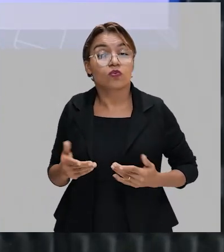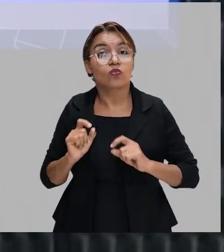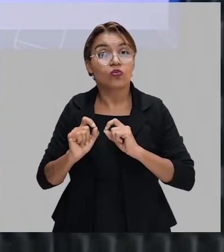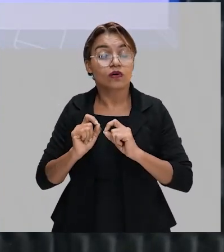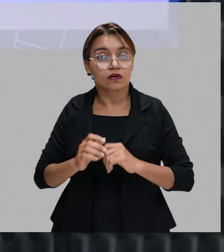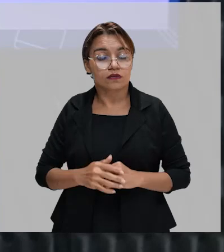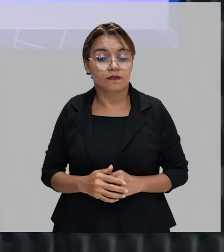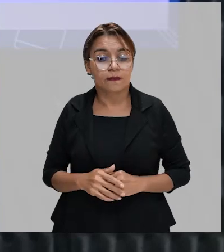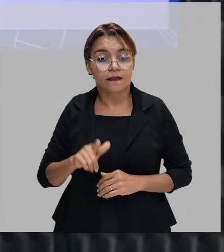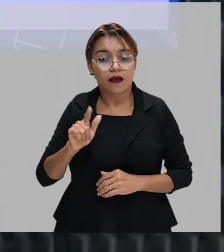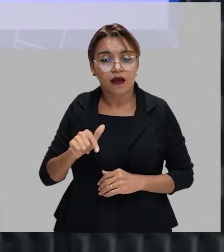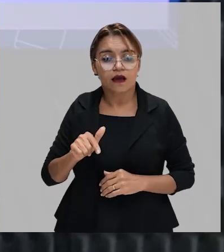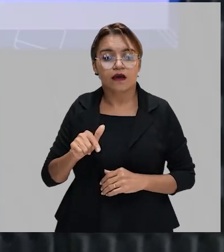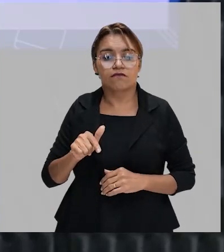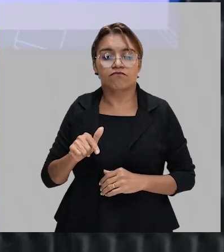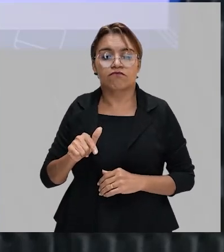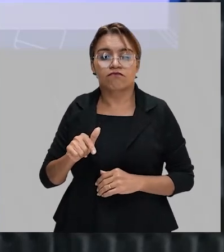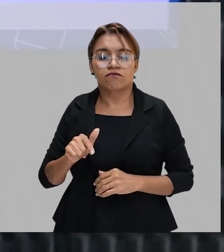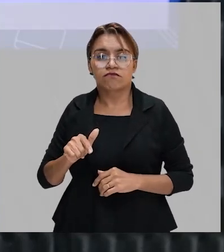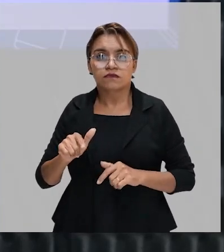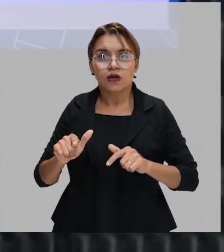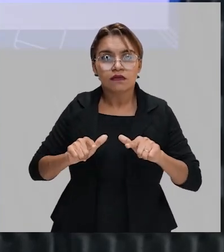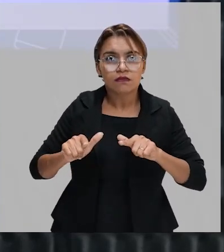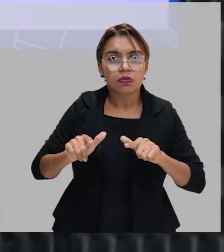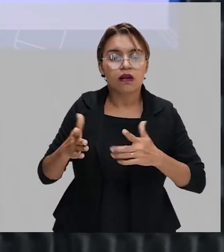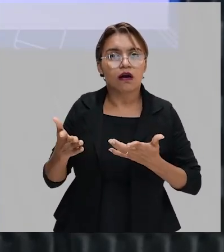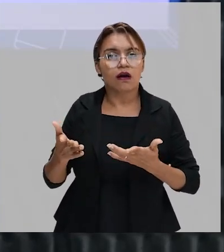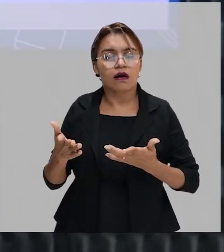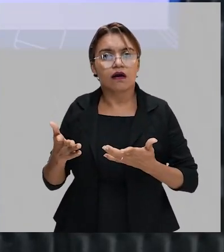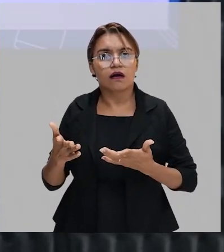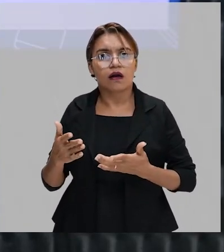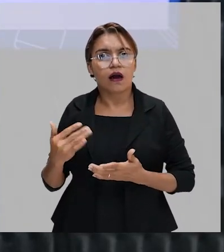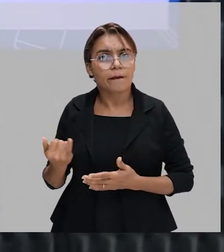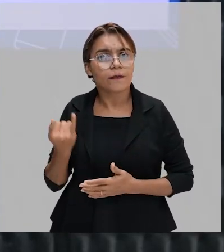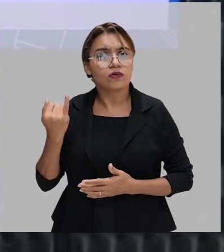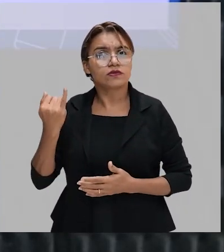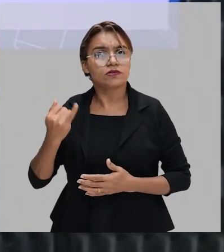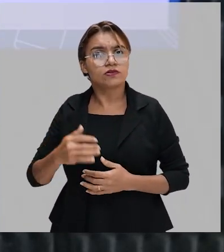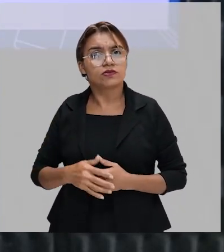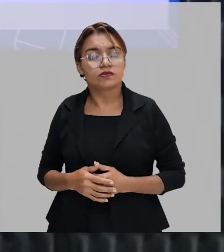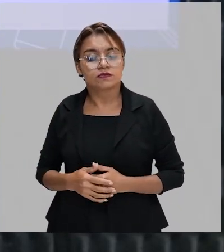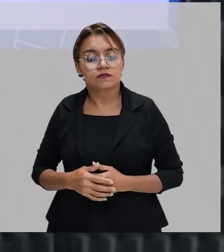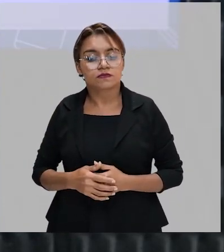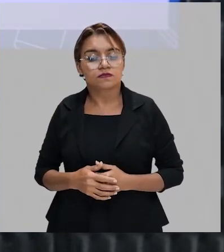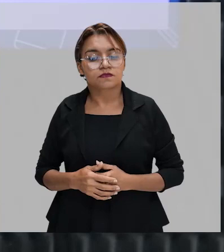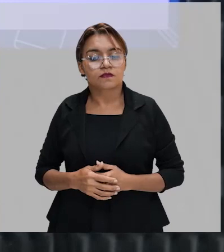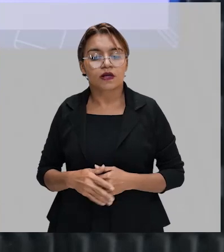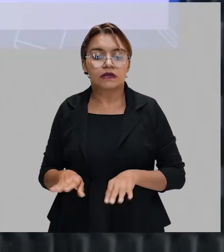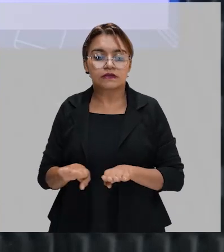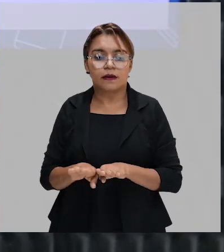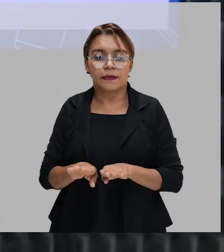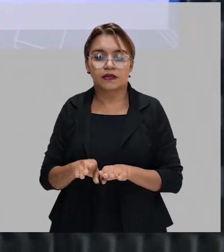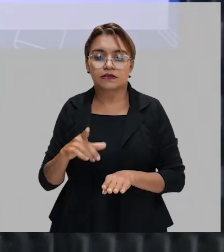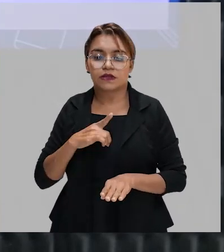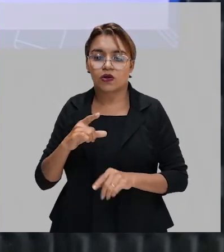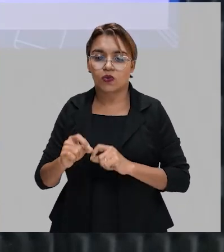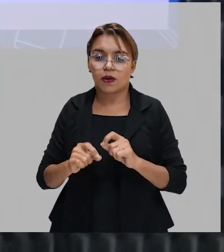foi uma questão muito séria e ainda é, ainda reflete nos dias de hoje. Então, provocam